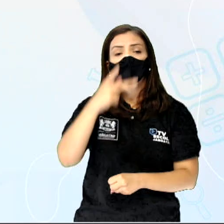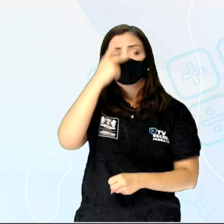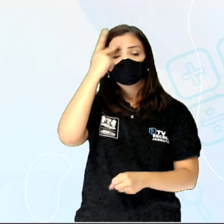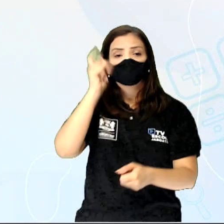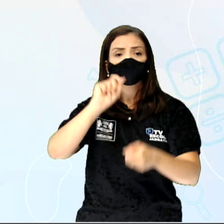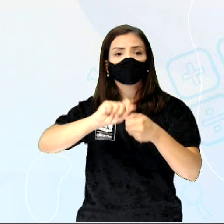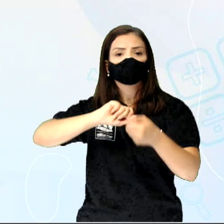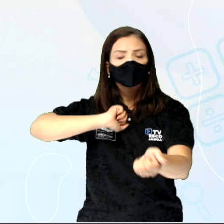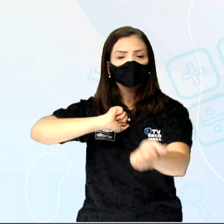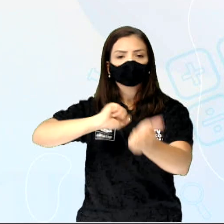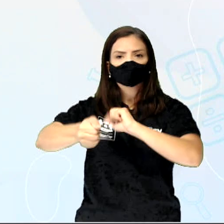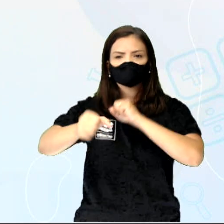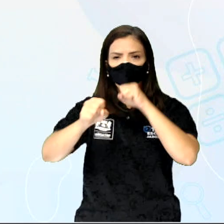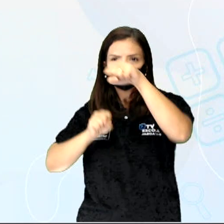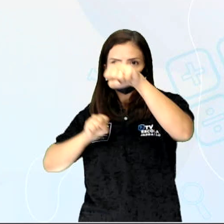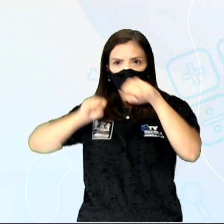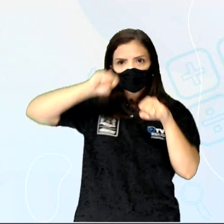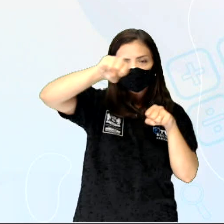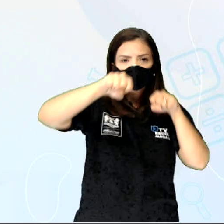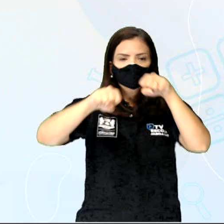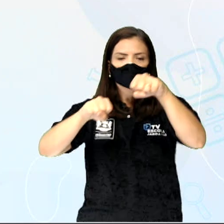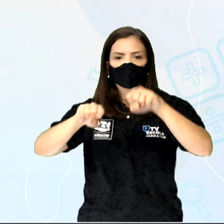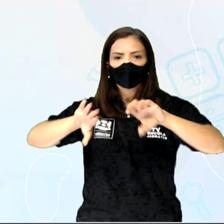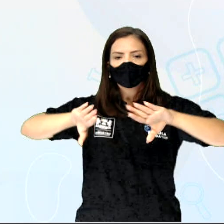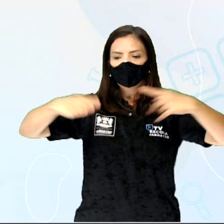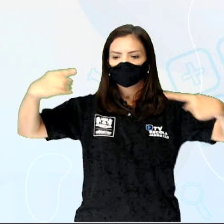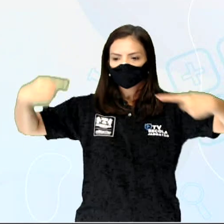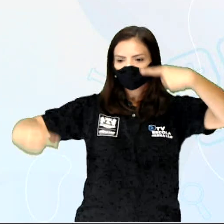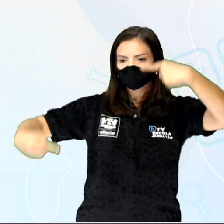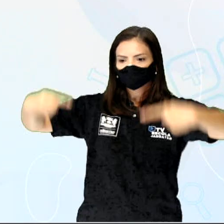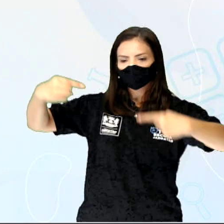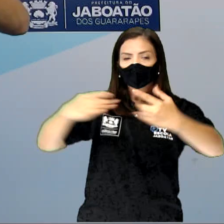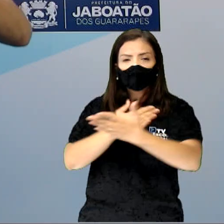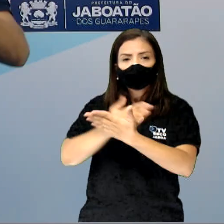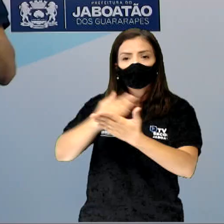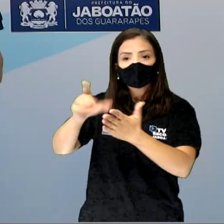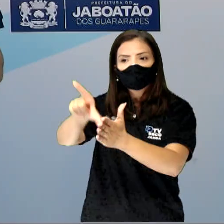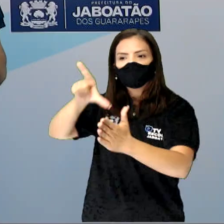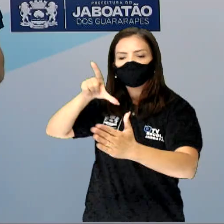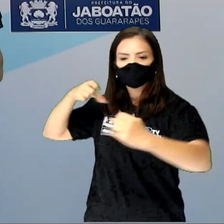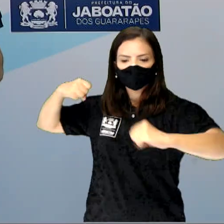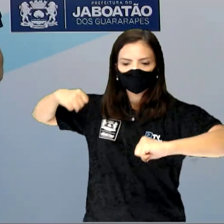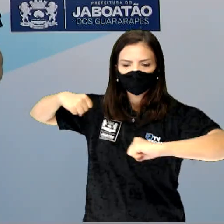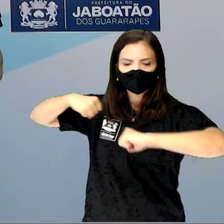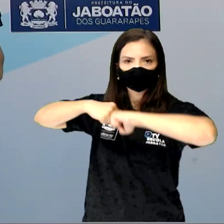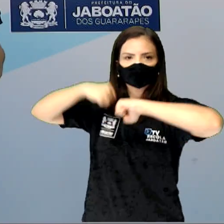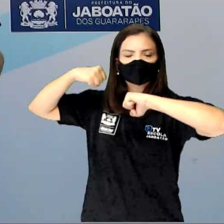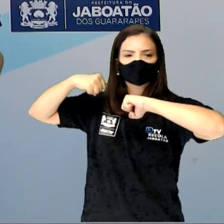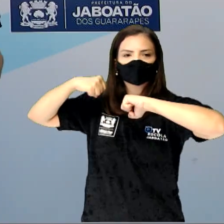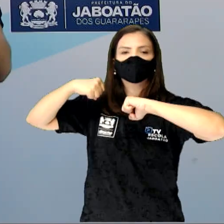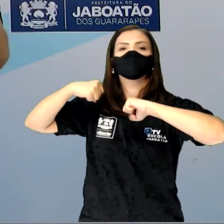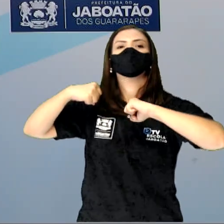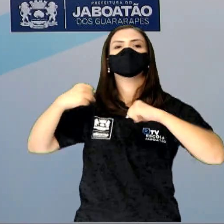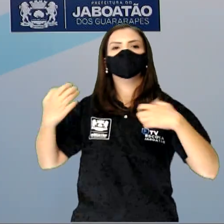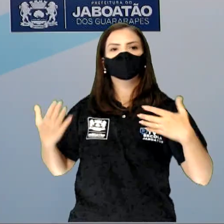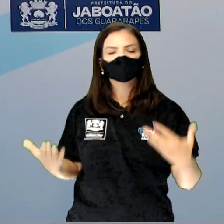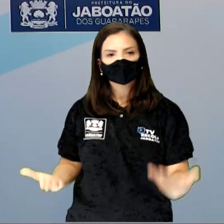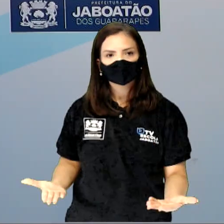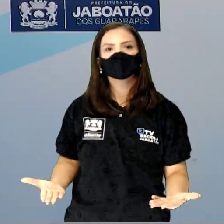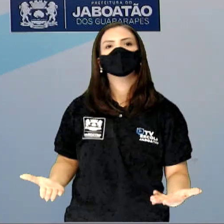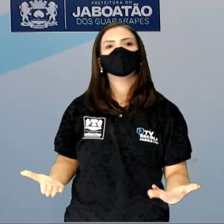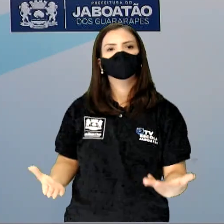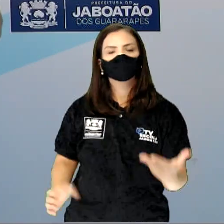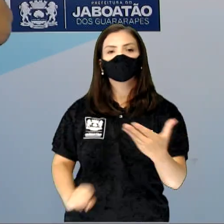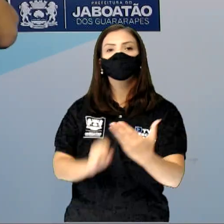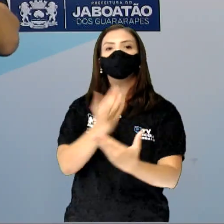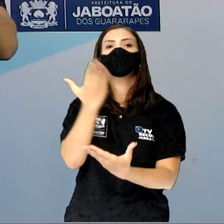Vocês já perceberam que quando os boxeadores entram no ringue para começar a luta, eles se cumprimentam dando o soquinho? Pois é, nasceu exatamente aí.